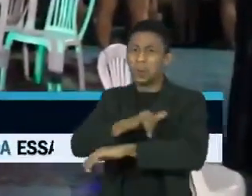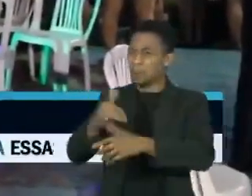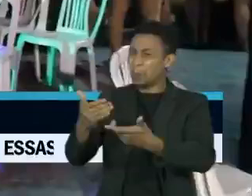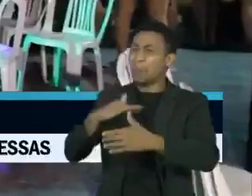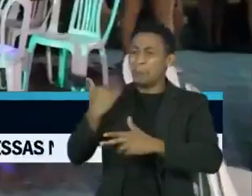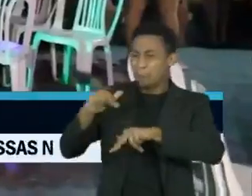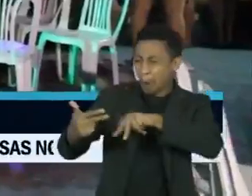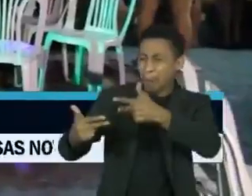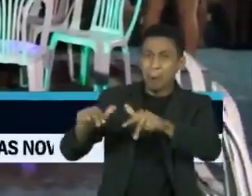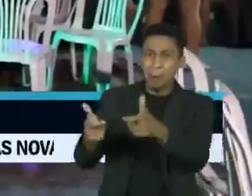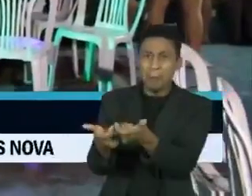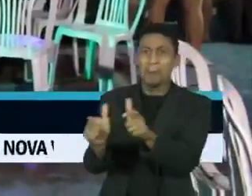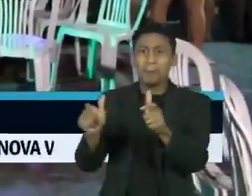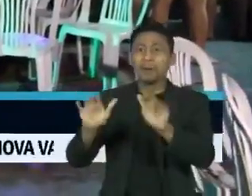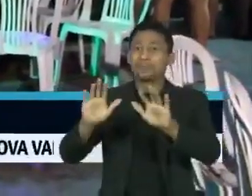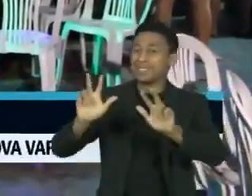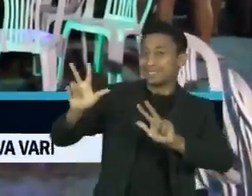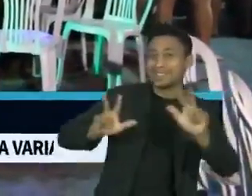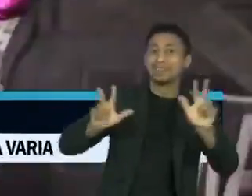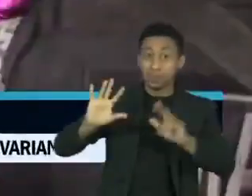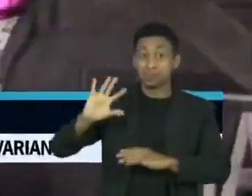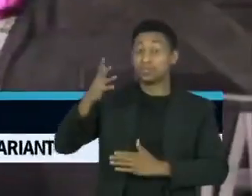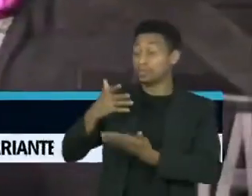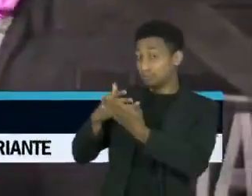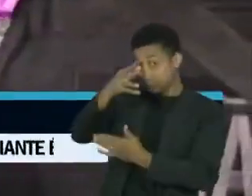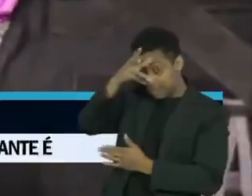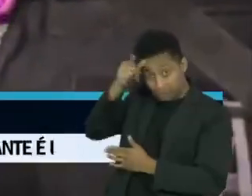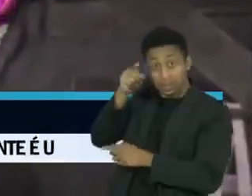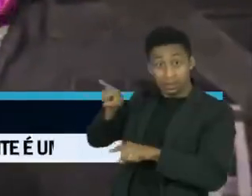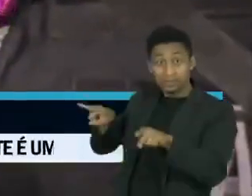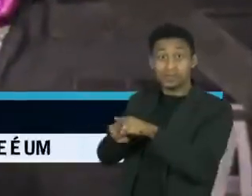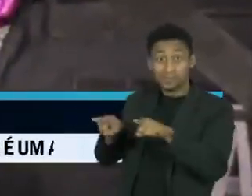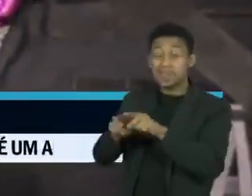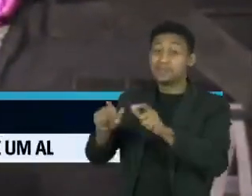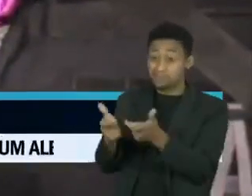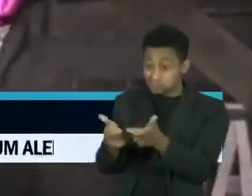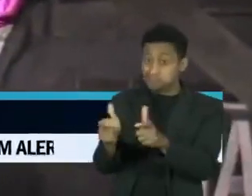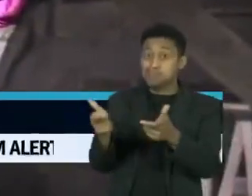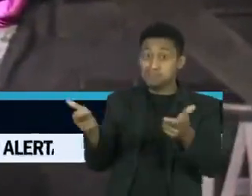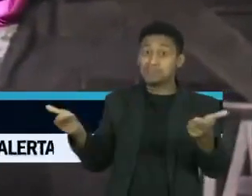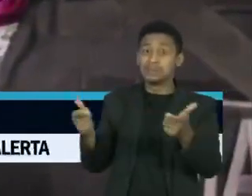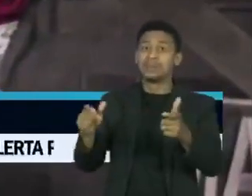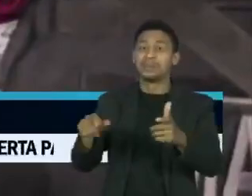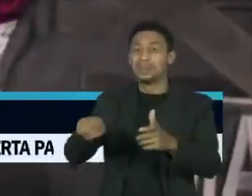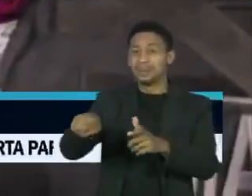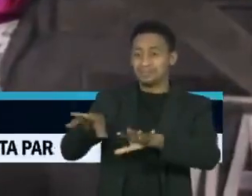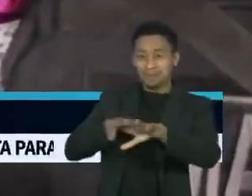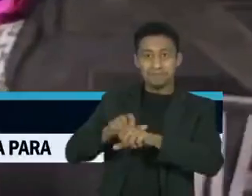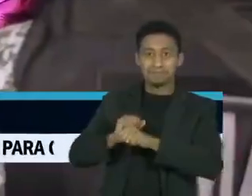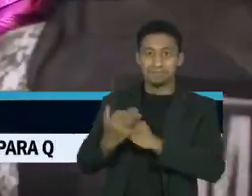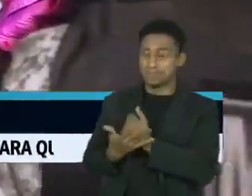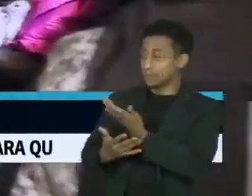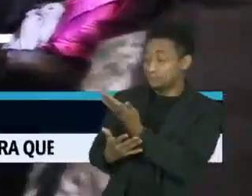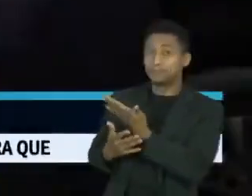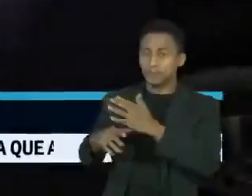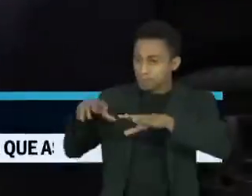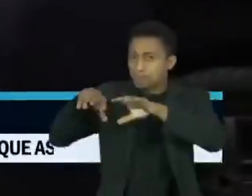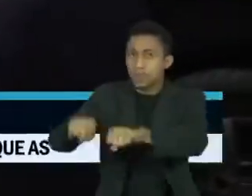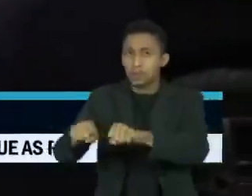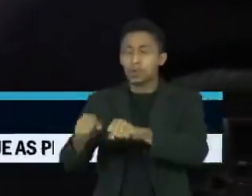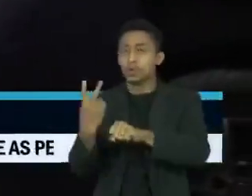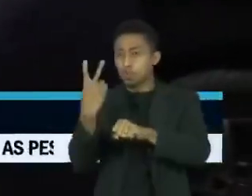clandestinas de carnaval também ocorreram em Manaus. Pelo menos 60 pessoas chegaram a ser detidas em duas localidades.